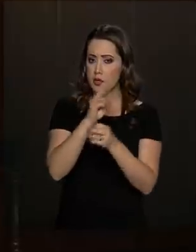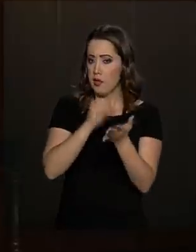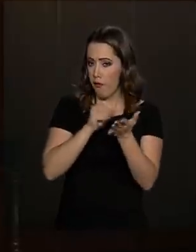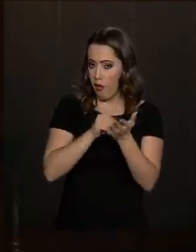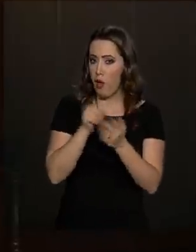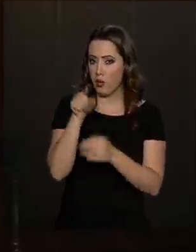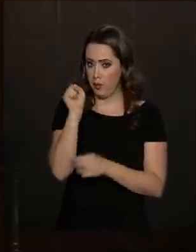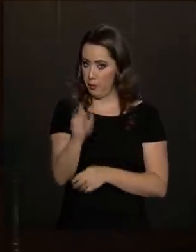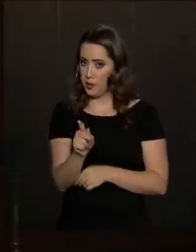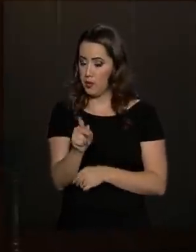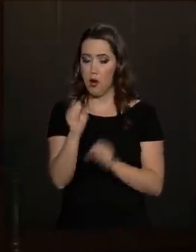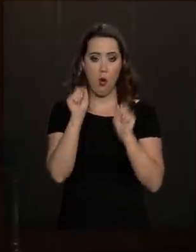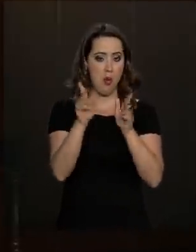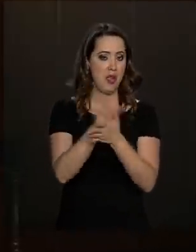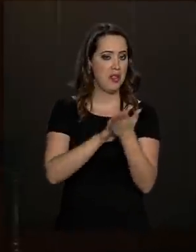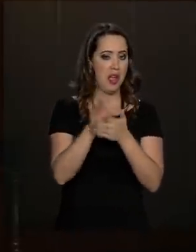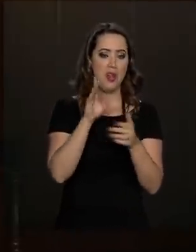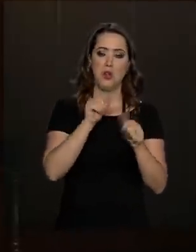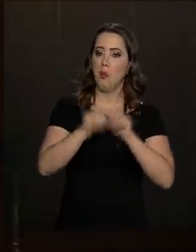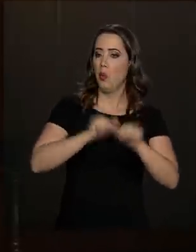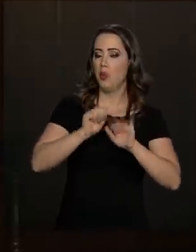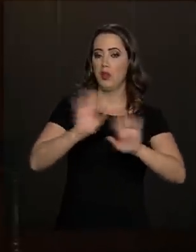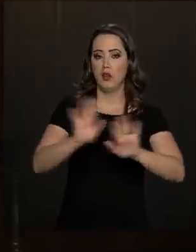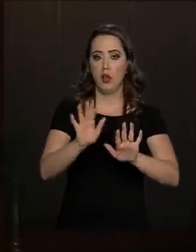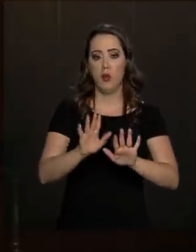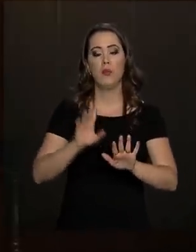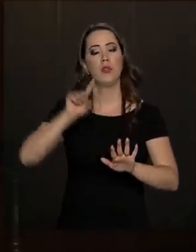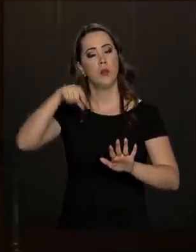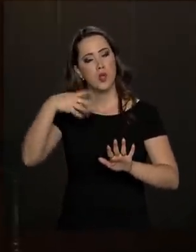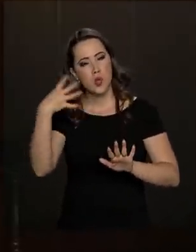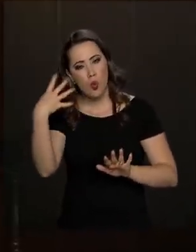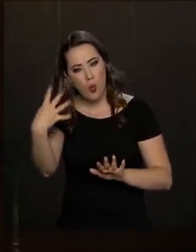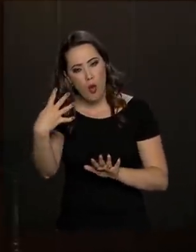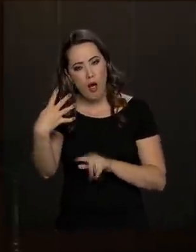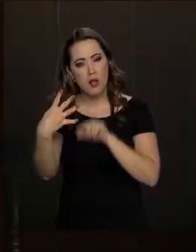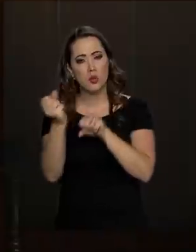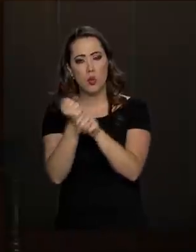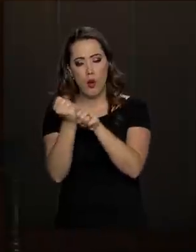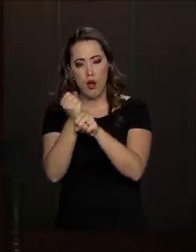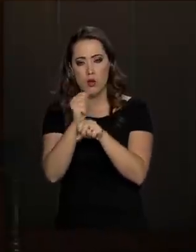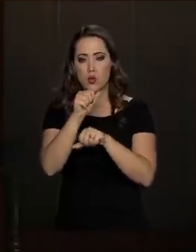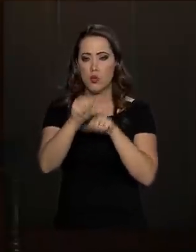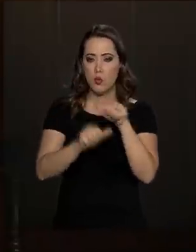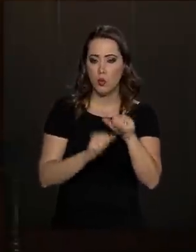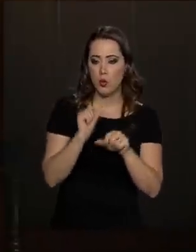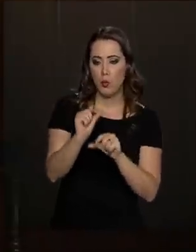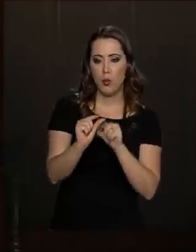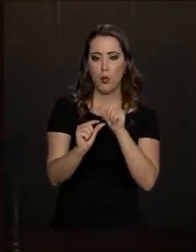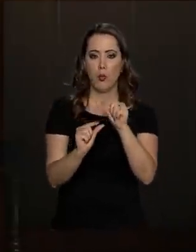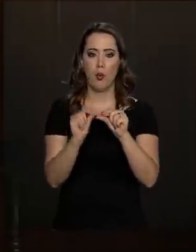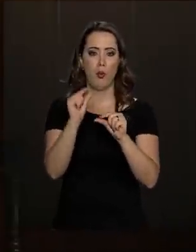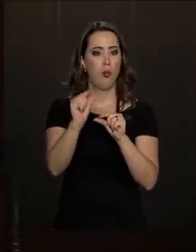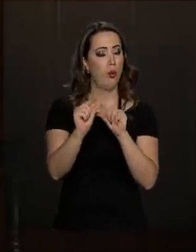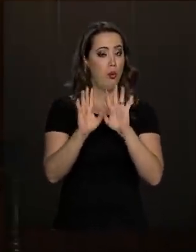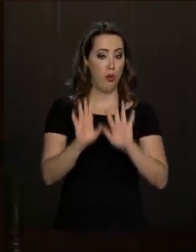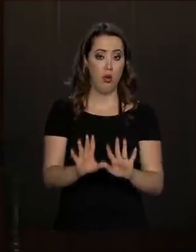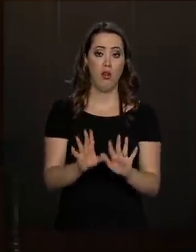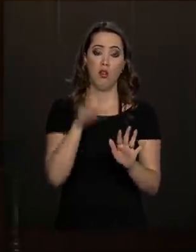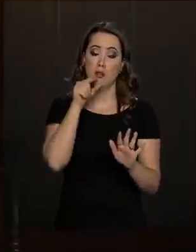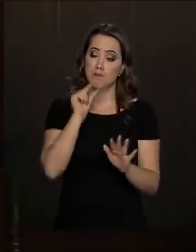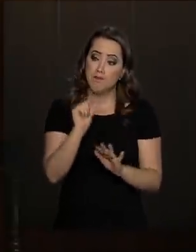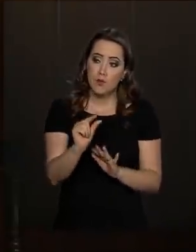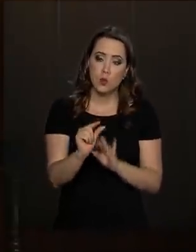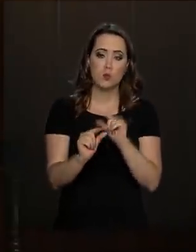quatro, cinco anos, aí sim, você aumenta um pouquinho o período que vai ser exigido. Você está fazendo uma marcha em direção